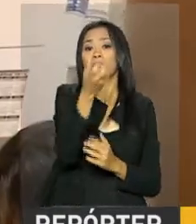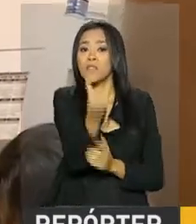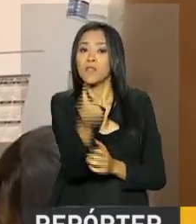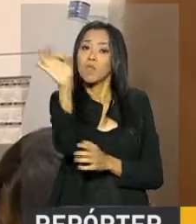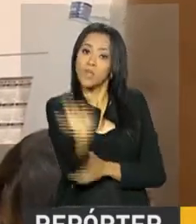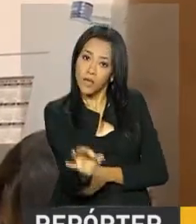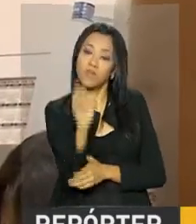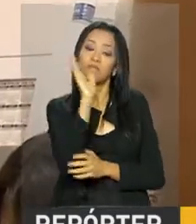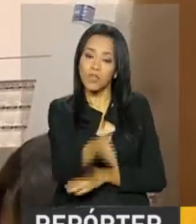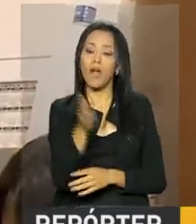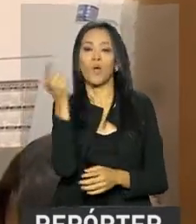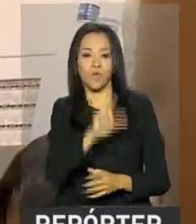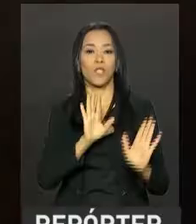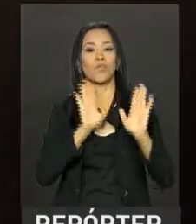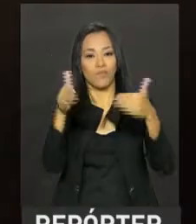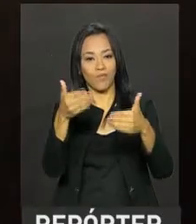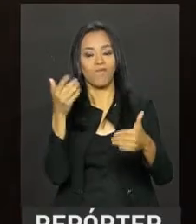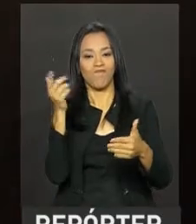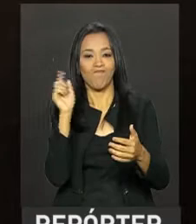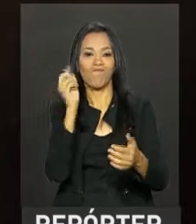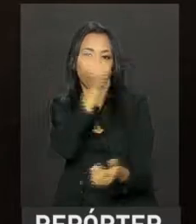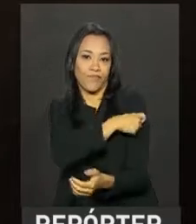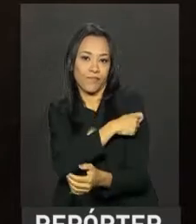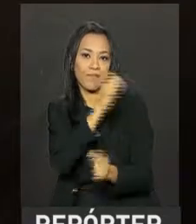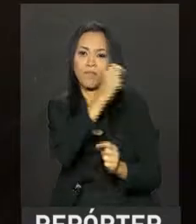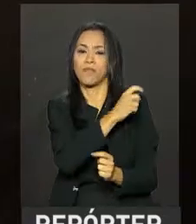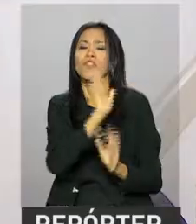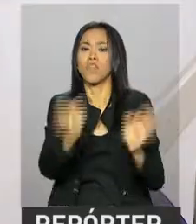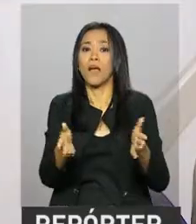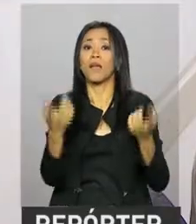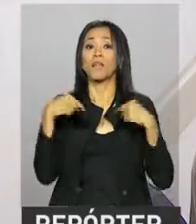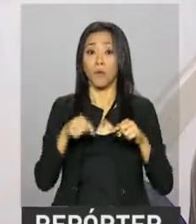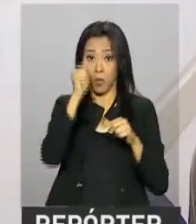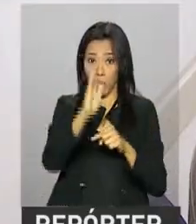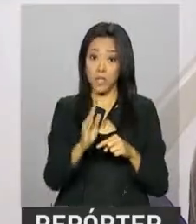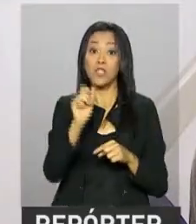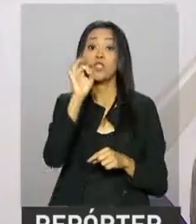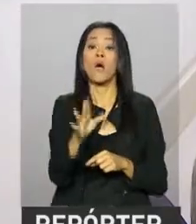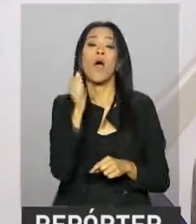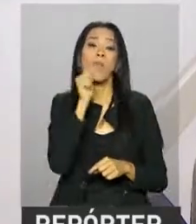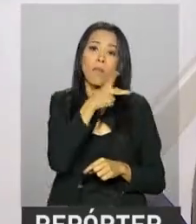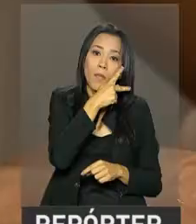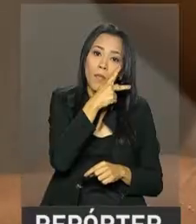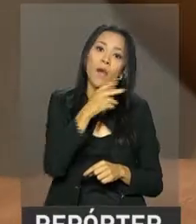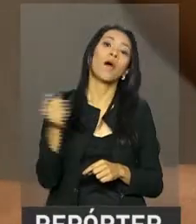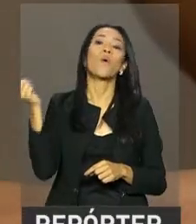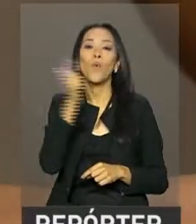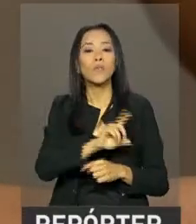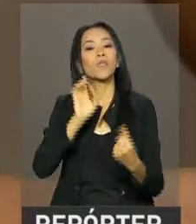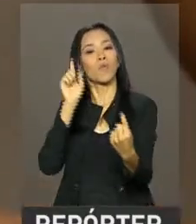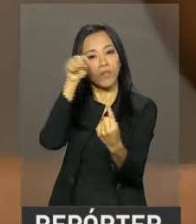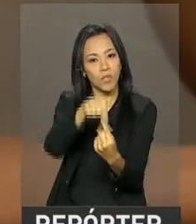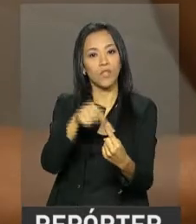-alvo foi vacinado. No entanto, em todo o país, apenas o Amapá atingiu a meta